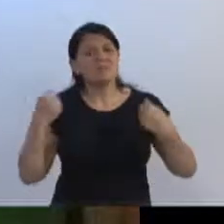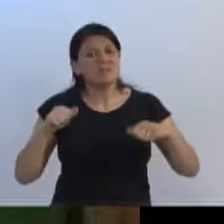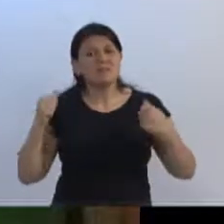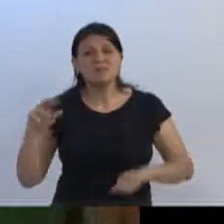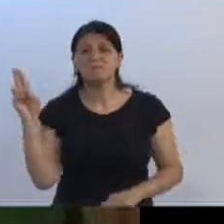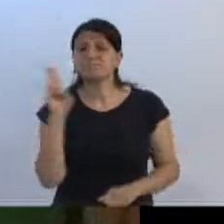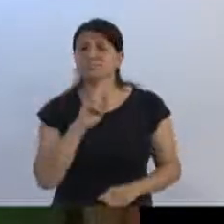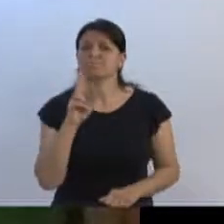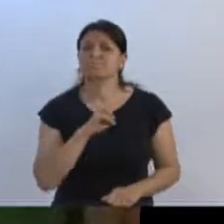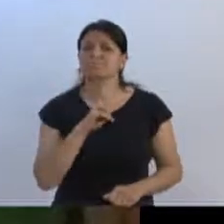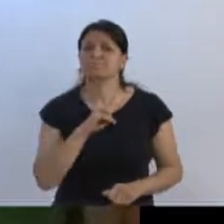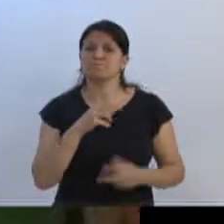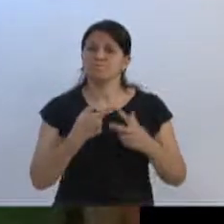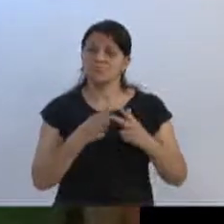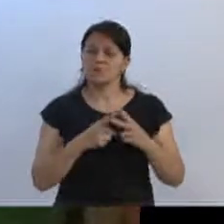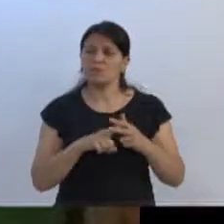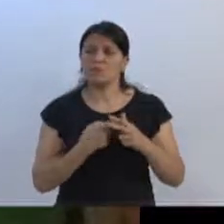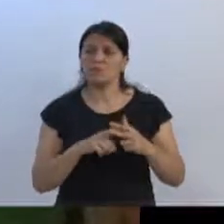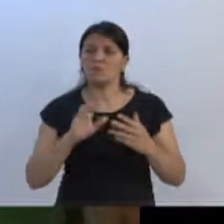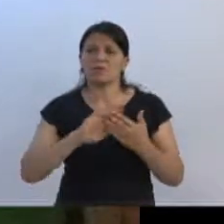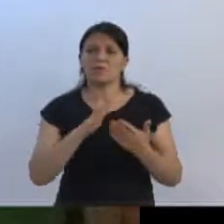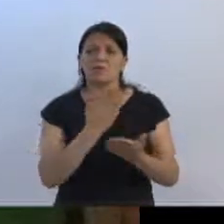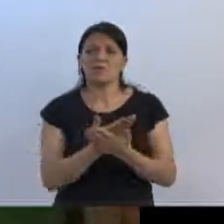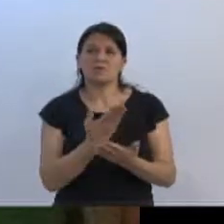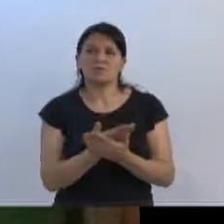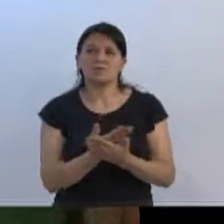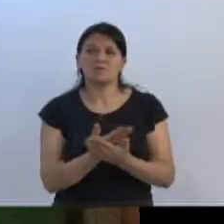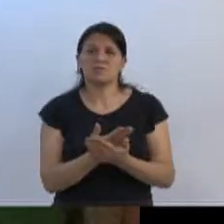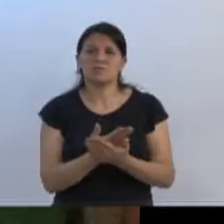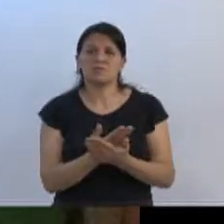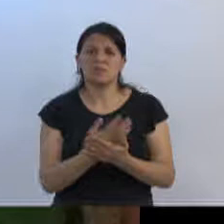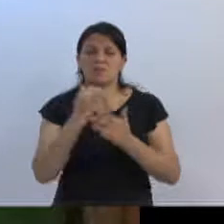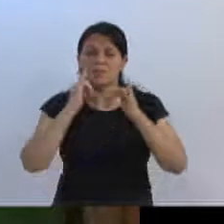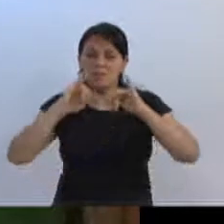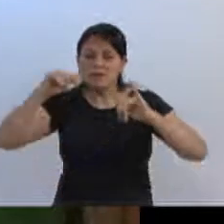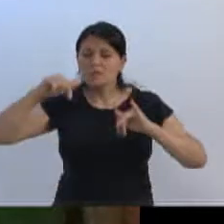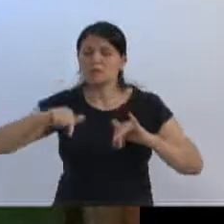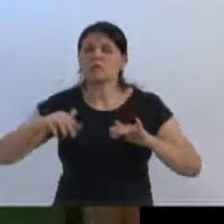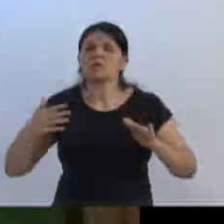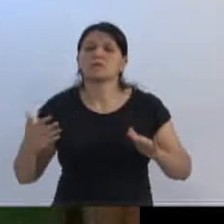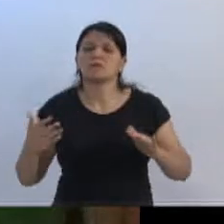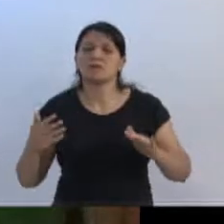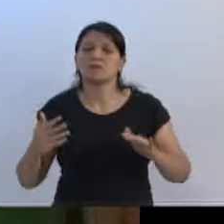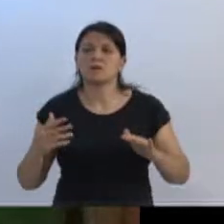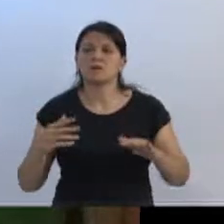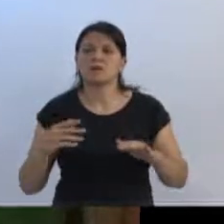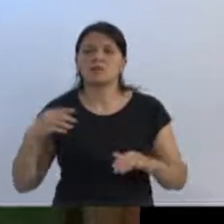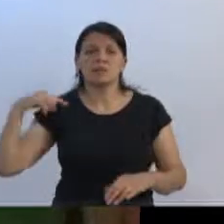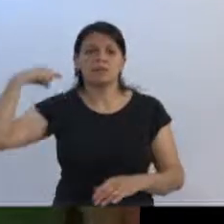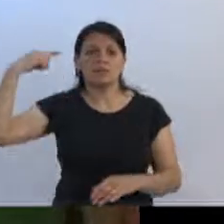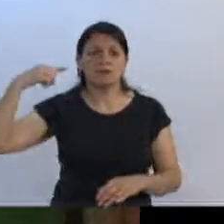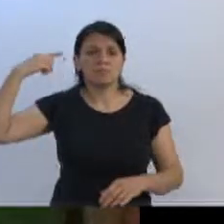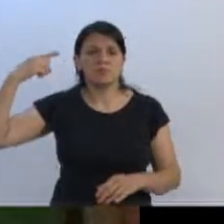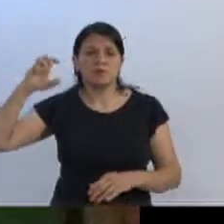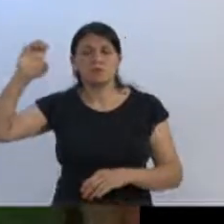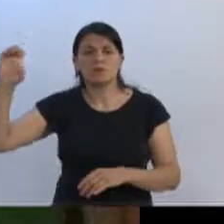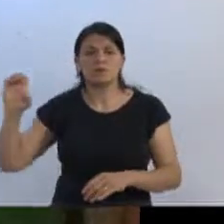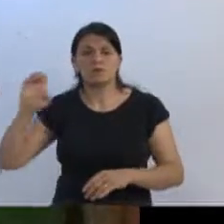urgência, essa escola ser reformada, minha gente. Venho aqui até dizer que o deputado estadual